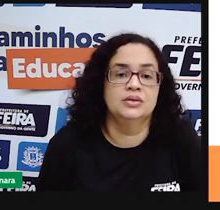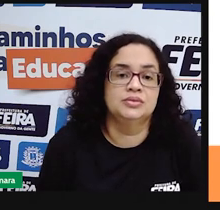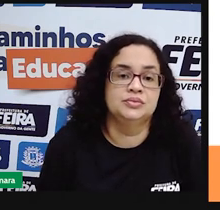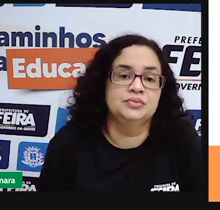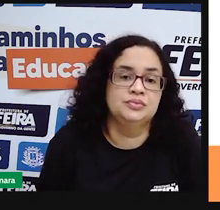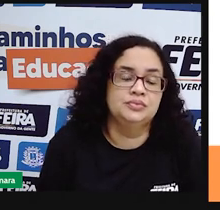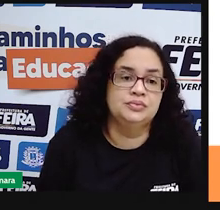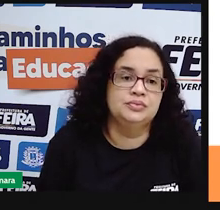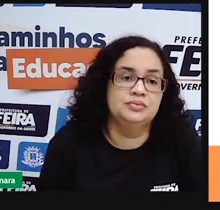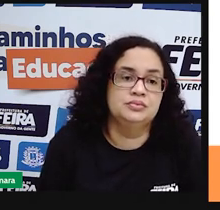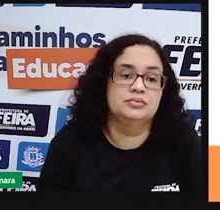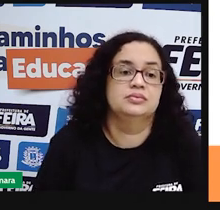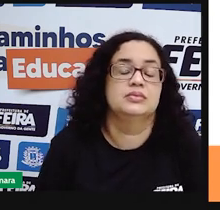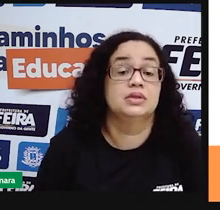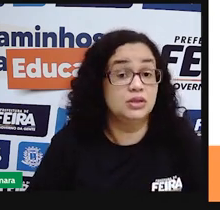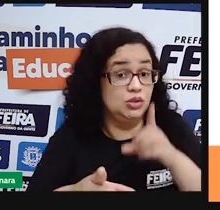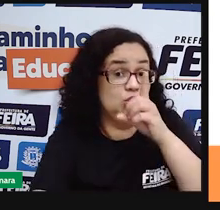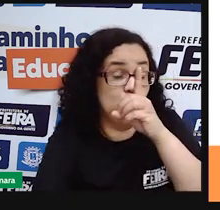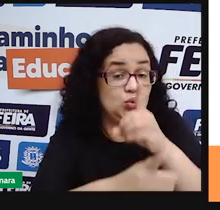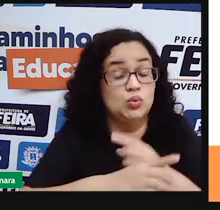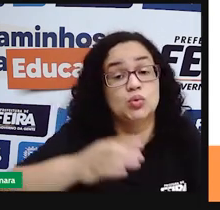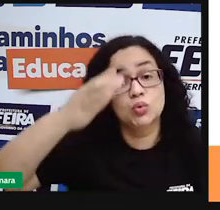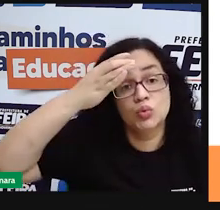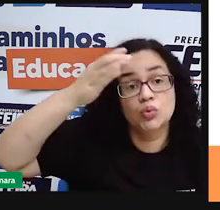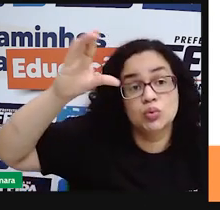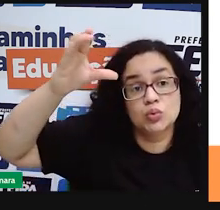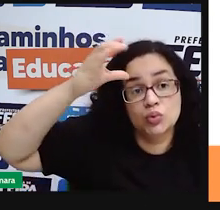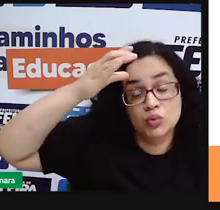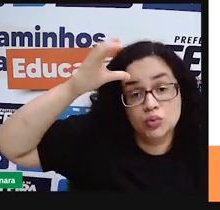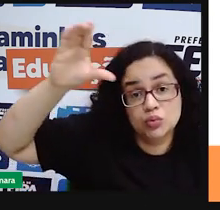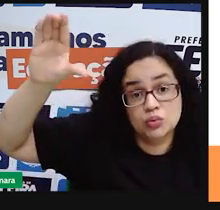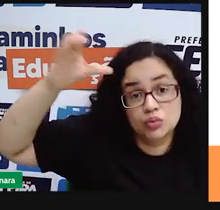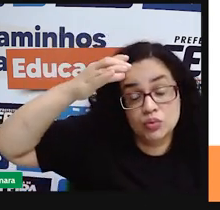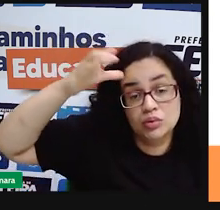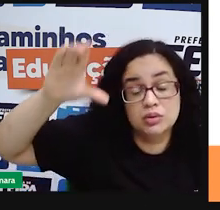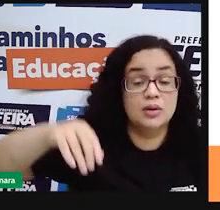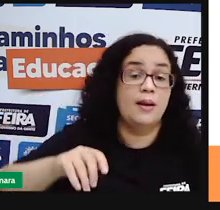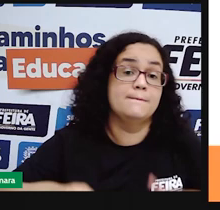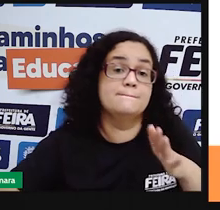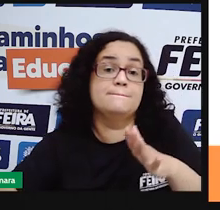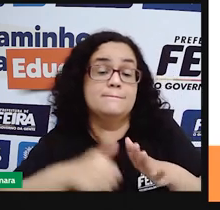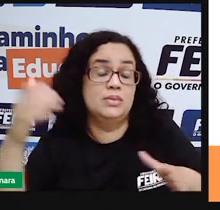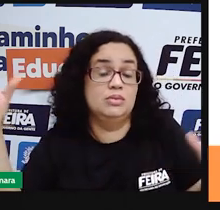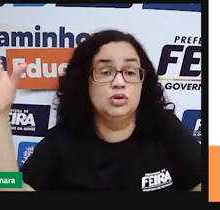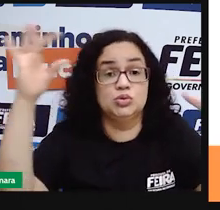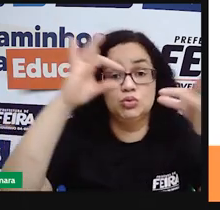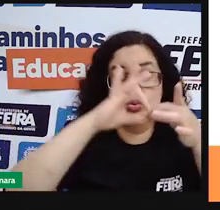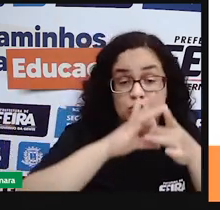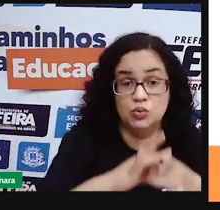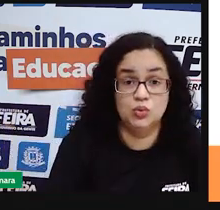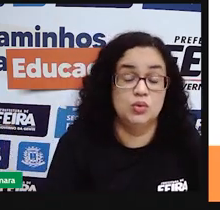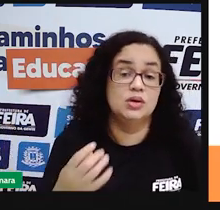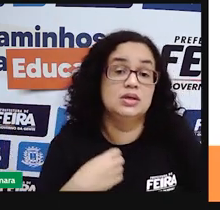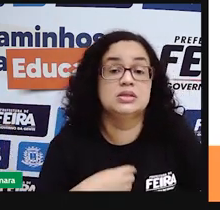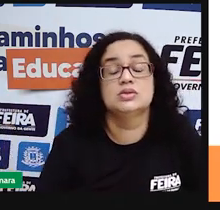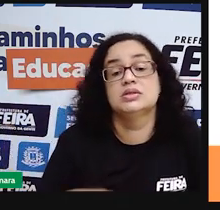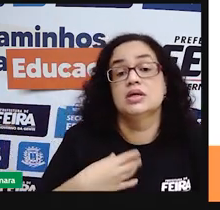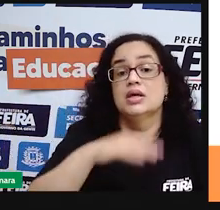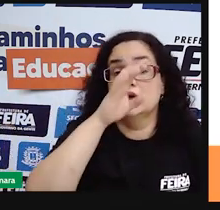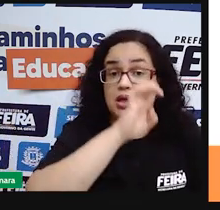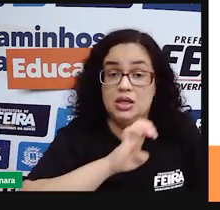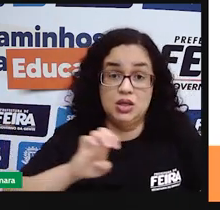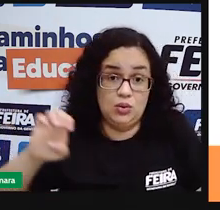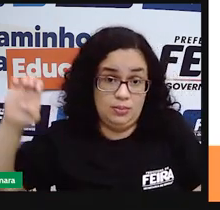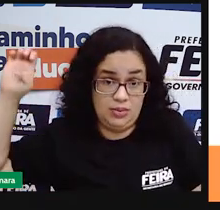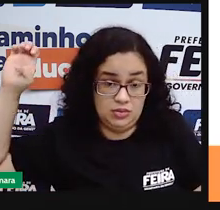Esse desencontro de culturas foi promovido pelos primeiros contatos entre europeus e indígenas e ganhou